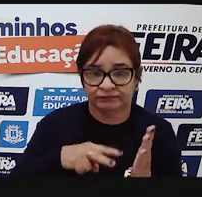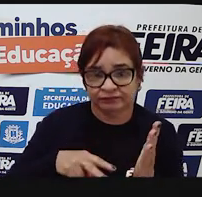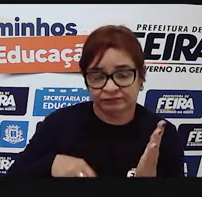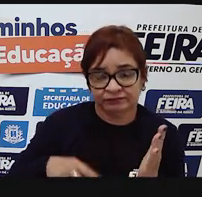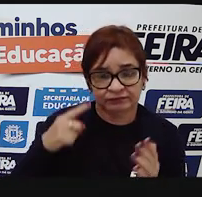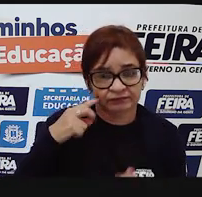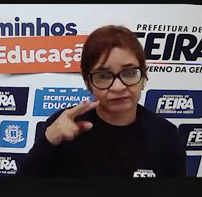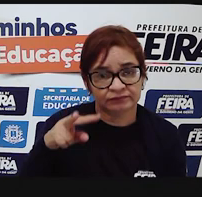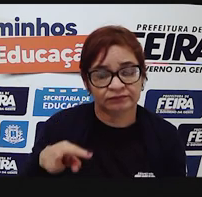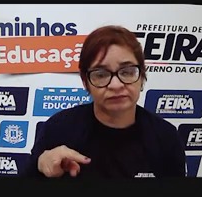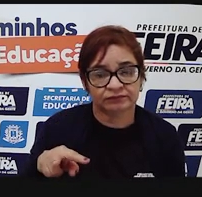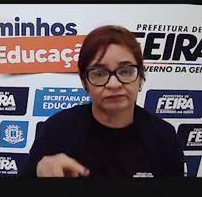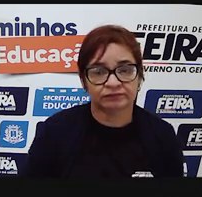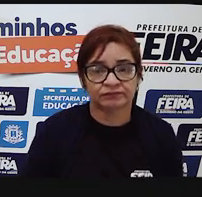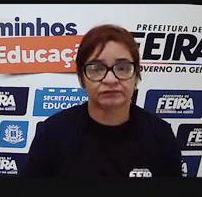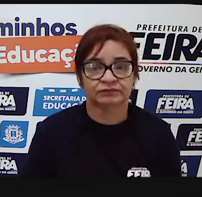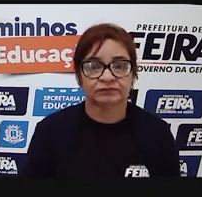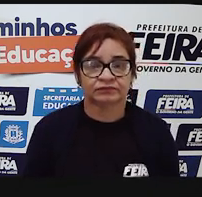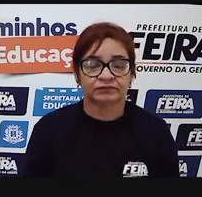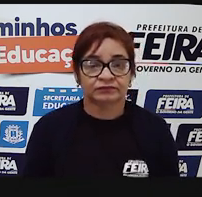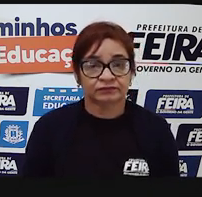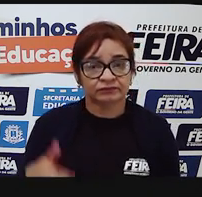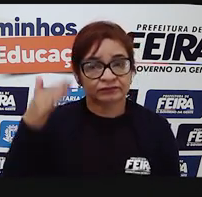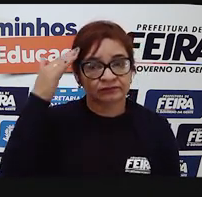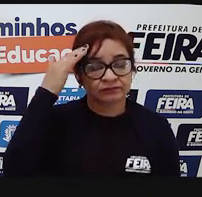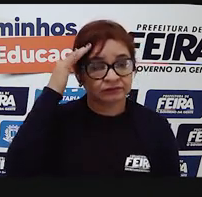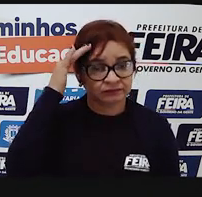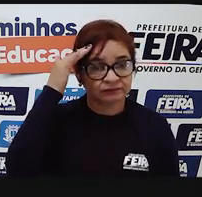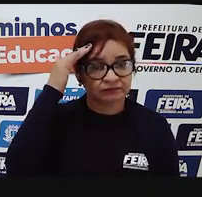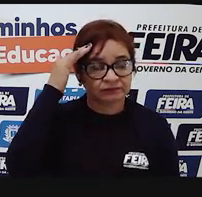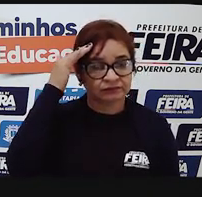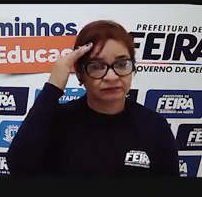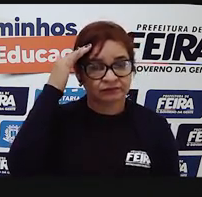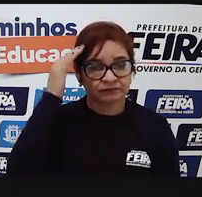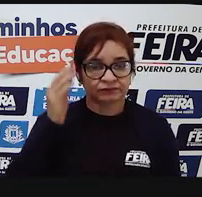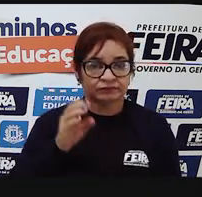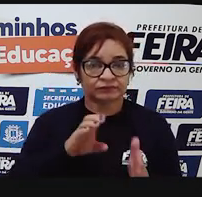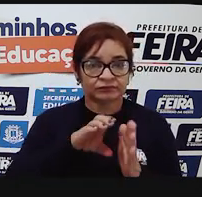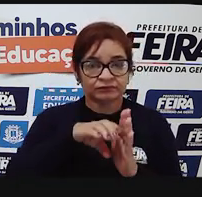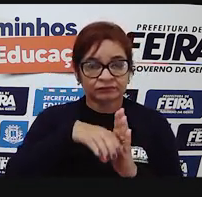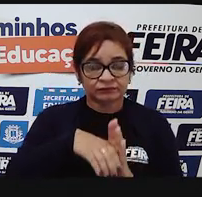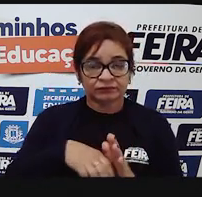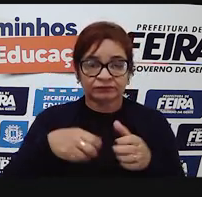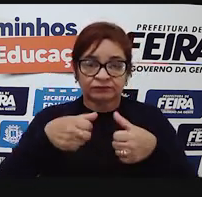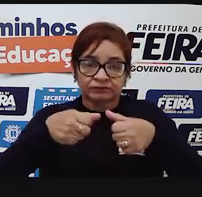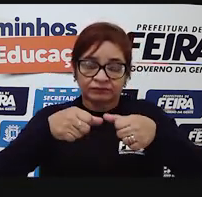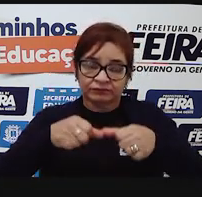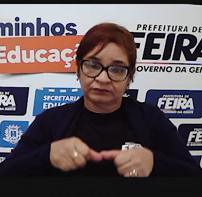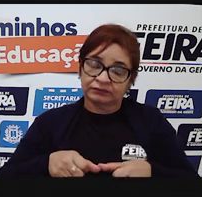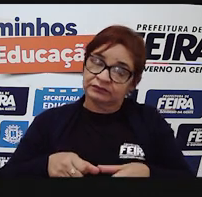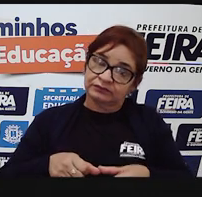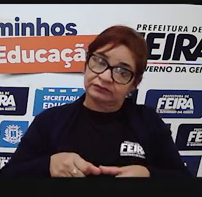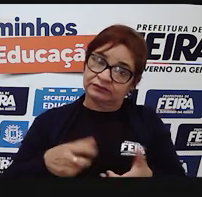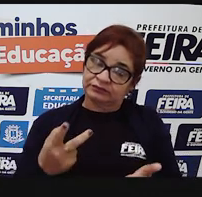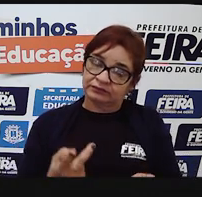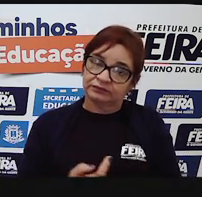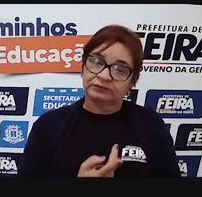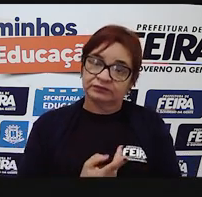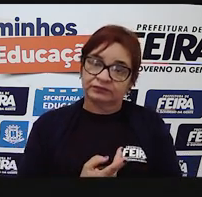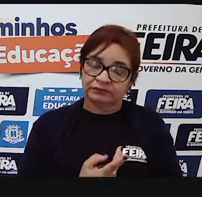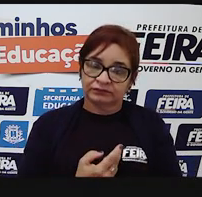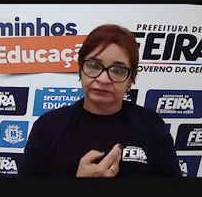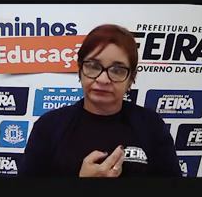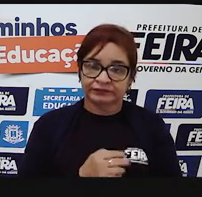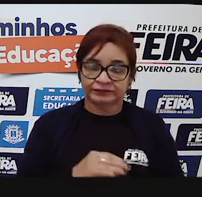um meme, nós temos que estar por dentro também do contexto. Do contexto da mensagem, para que